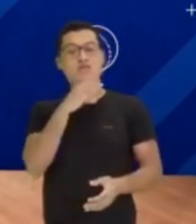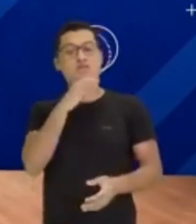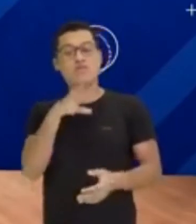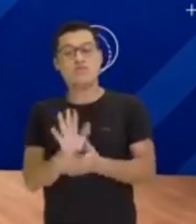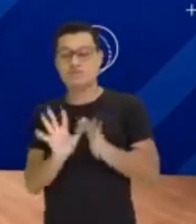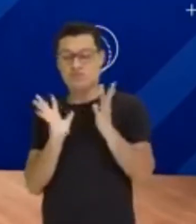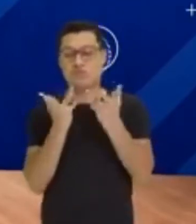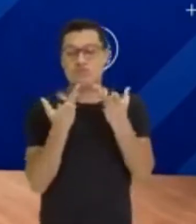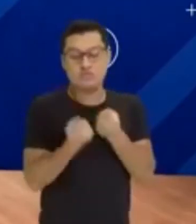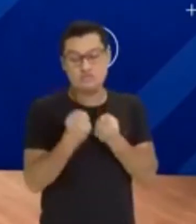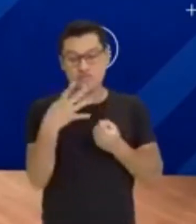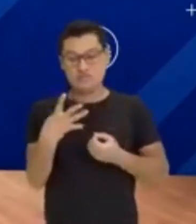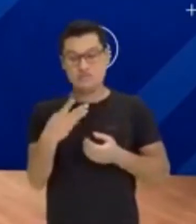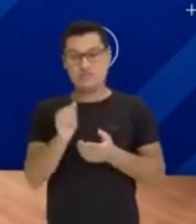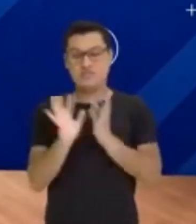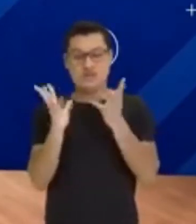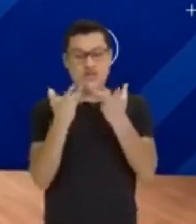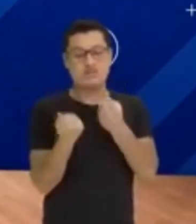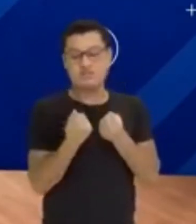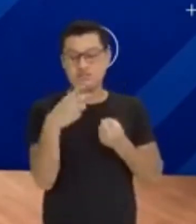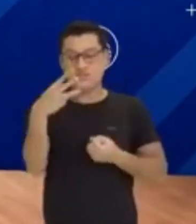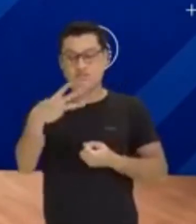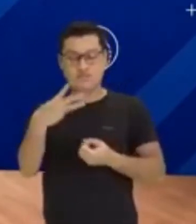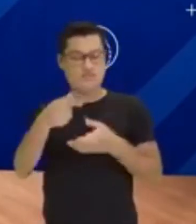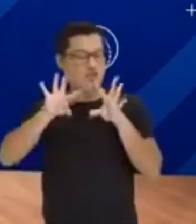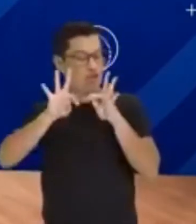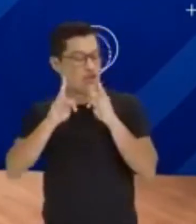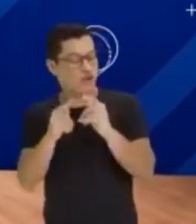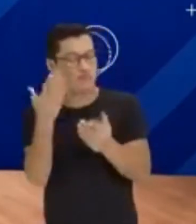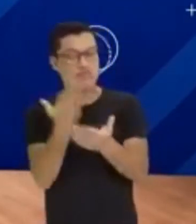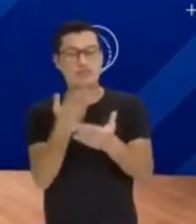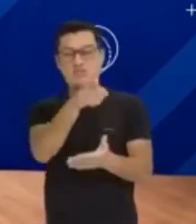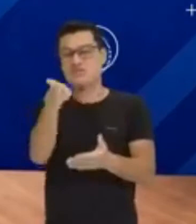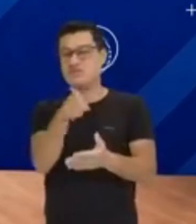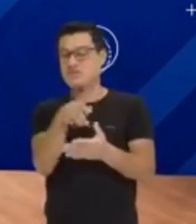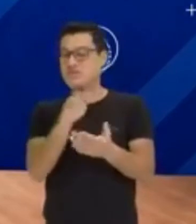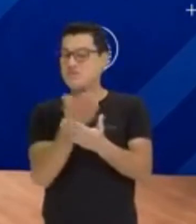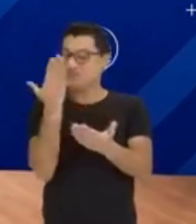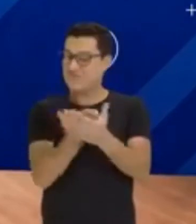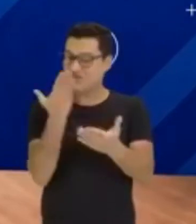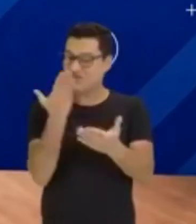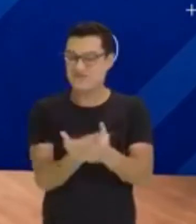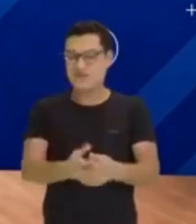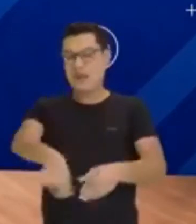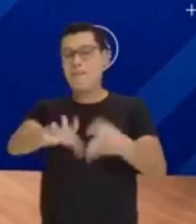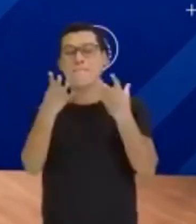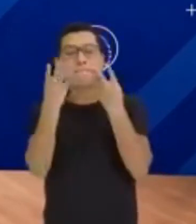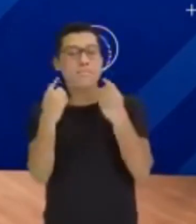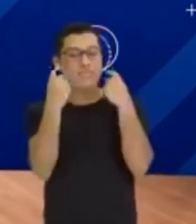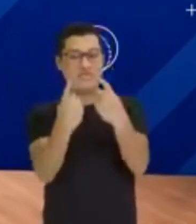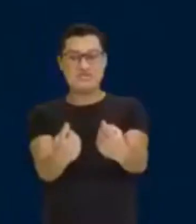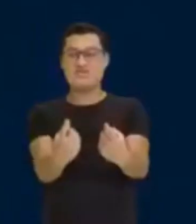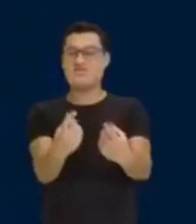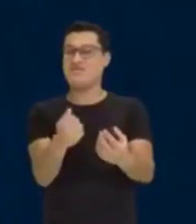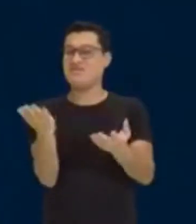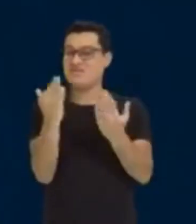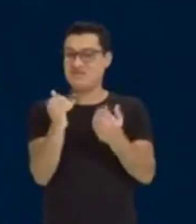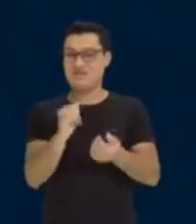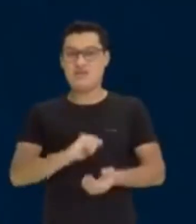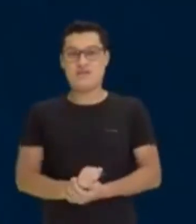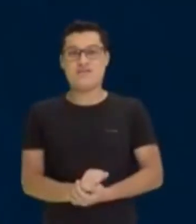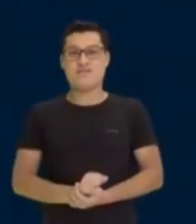16. Então, essa aula é para todos vocês. E vamos à aula, que ela está muito interessante. Vem comigo!